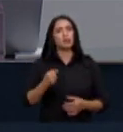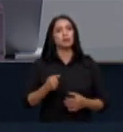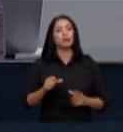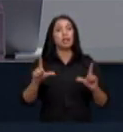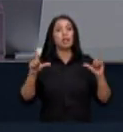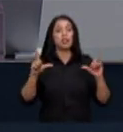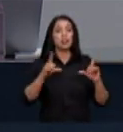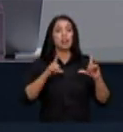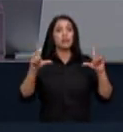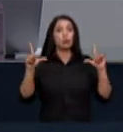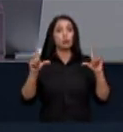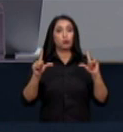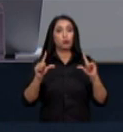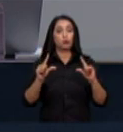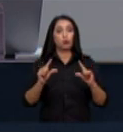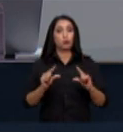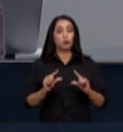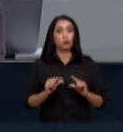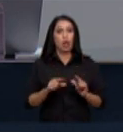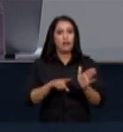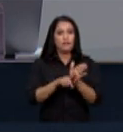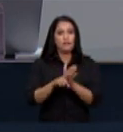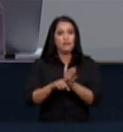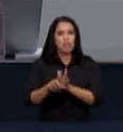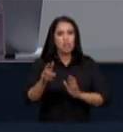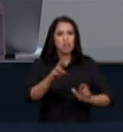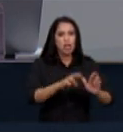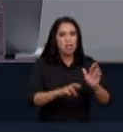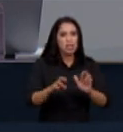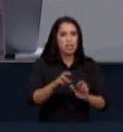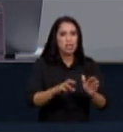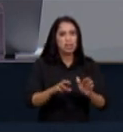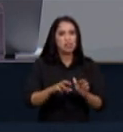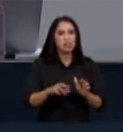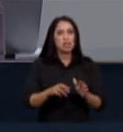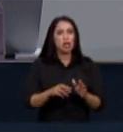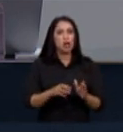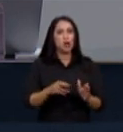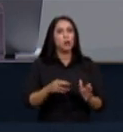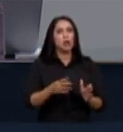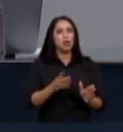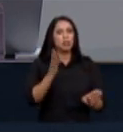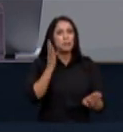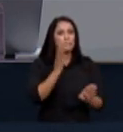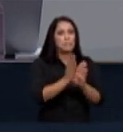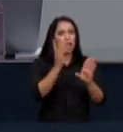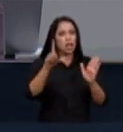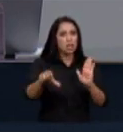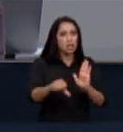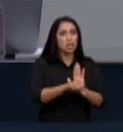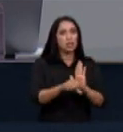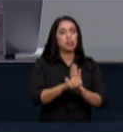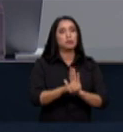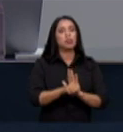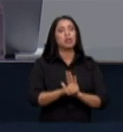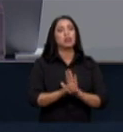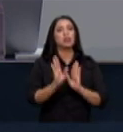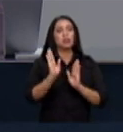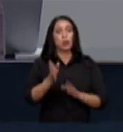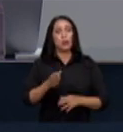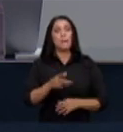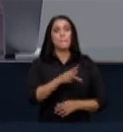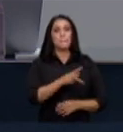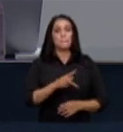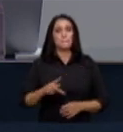redução significativa na fiscalização e no número de autuações como reconhecido pelo próprio presidente do